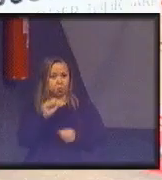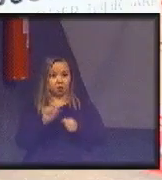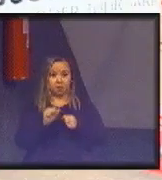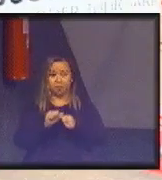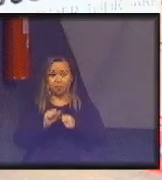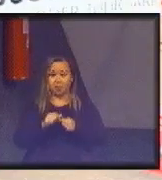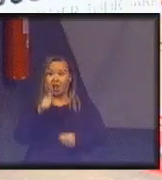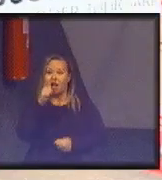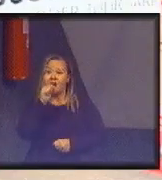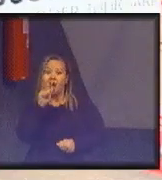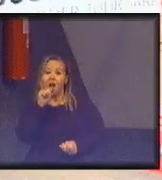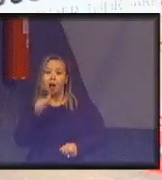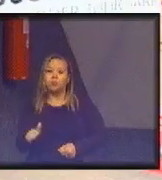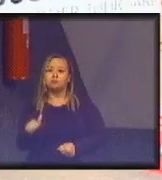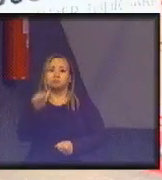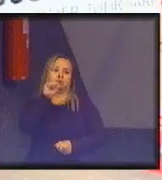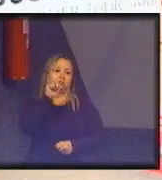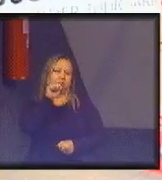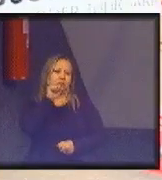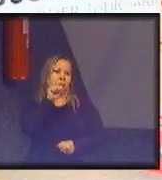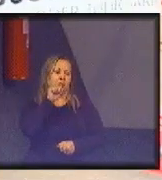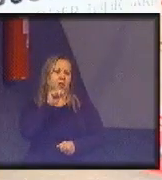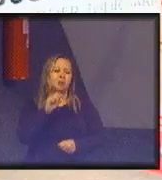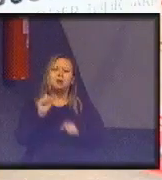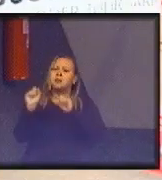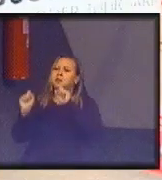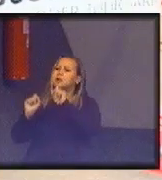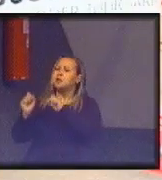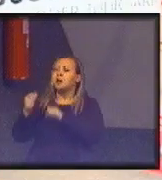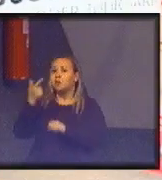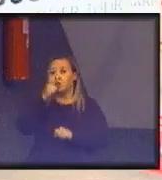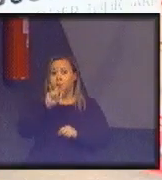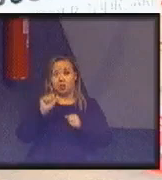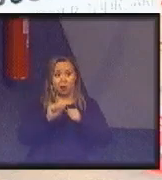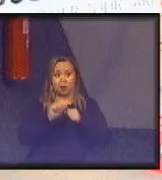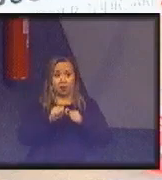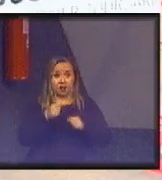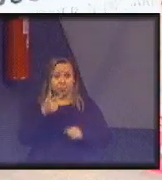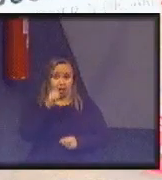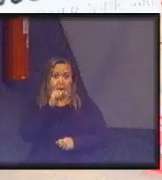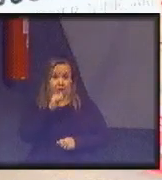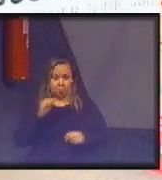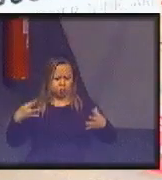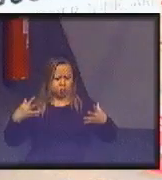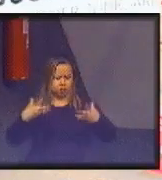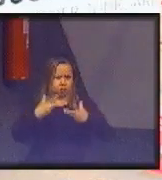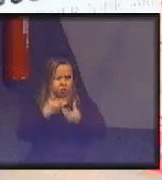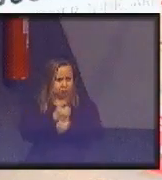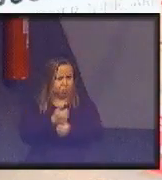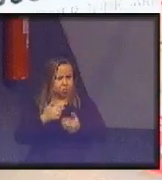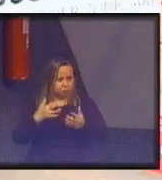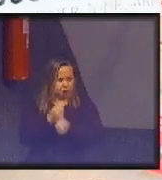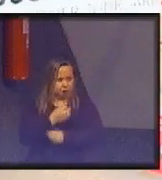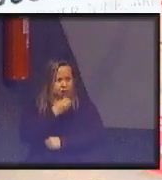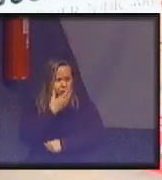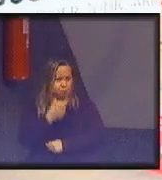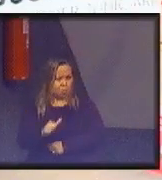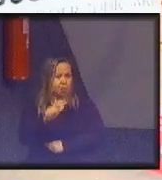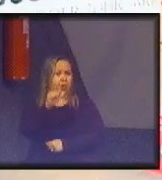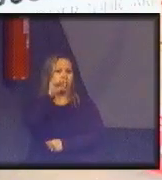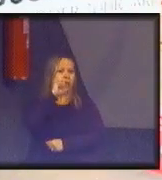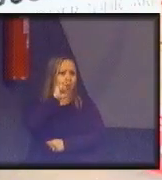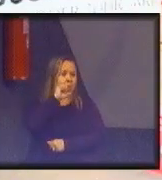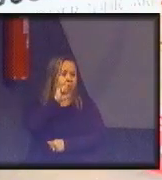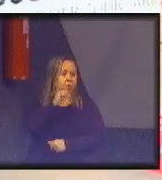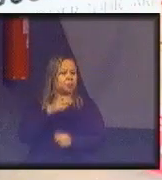água potável. Quem consegue fazer água potável de boa qualidade, de qualidade para beber, para que a